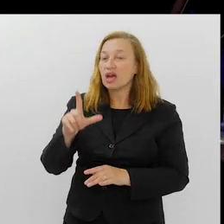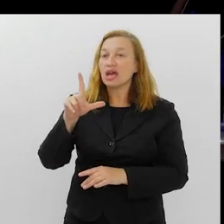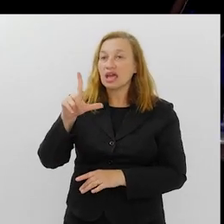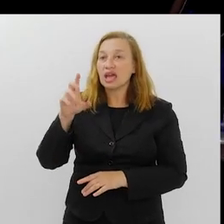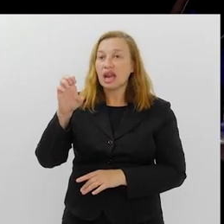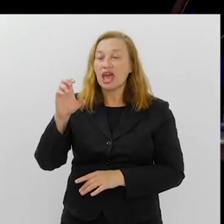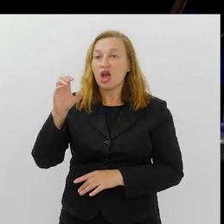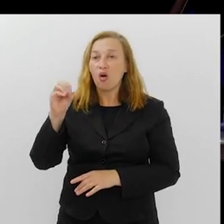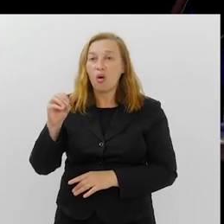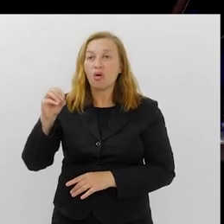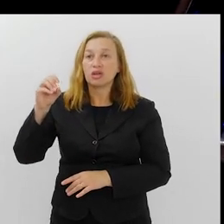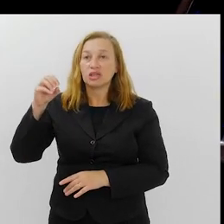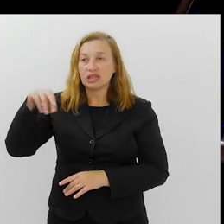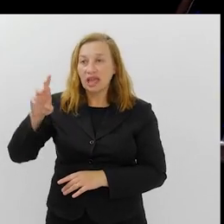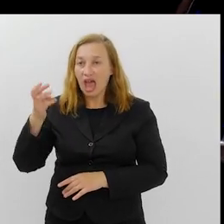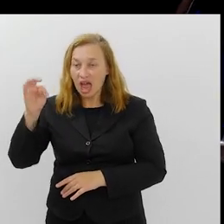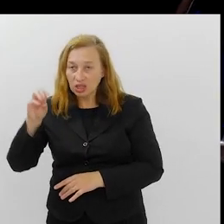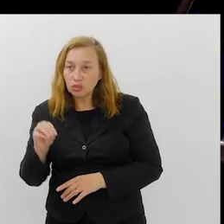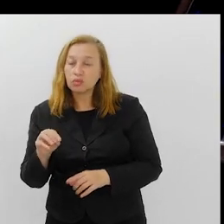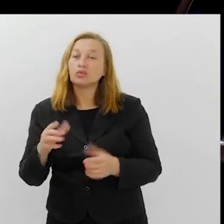Leonardo Bora e o Gabriel Haddad,